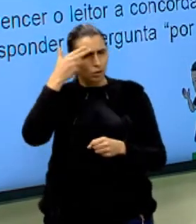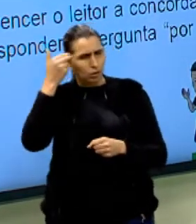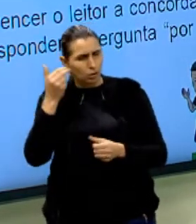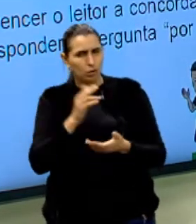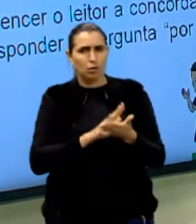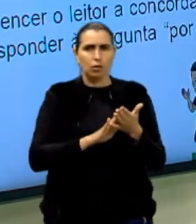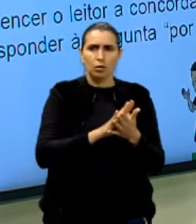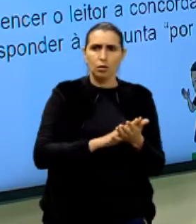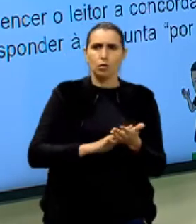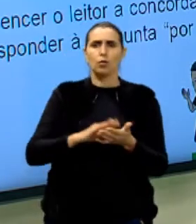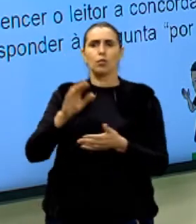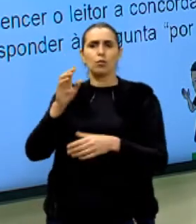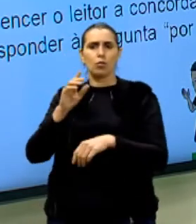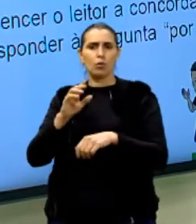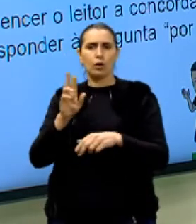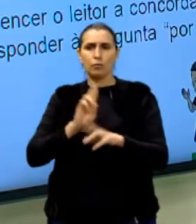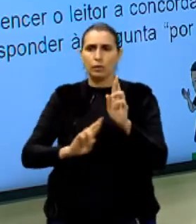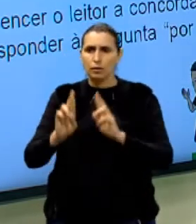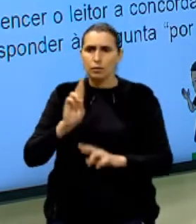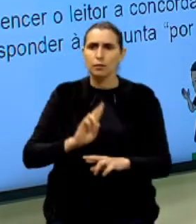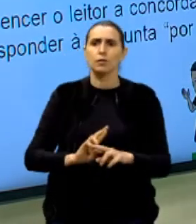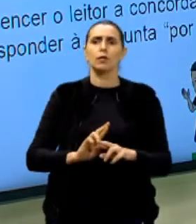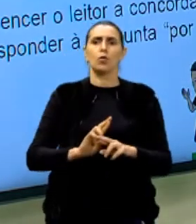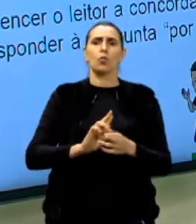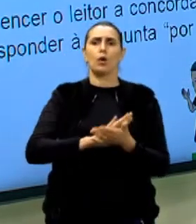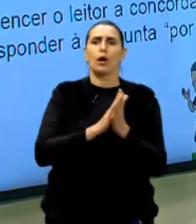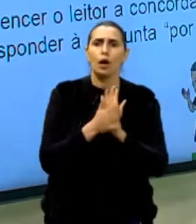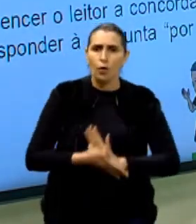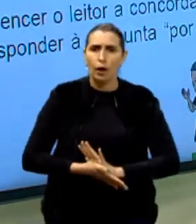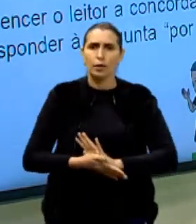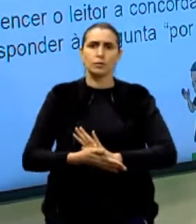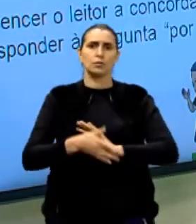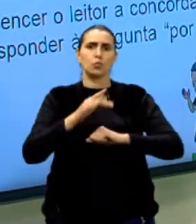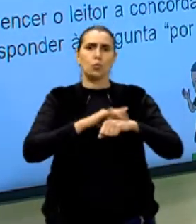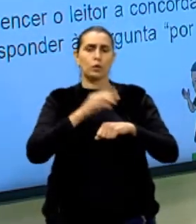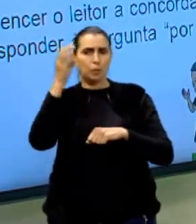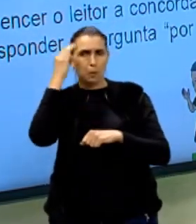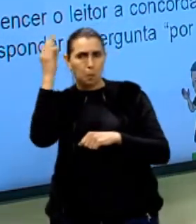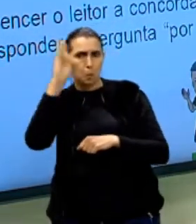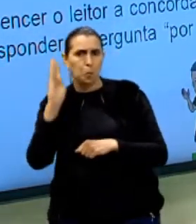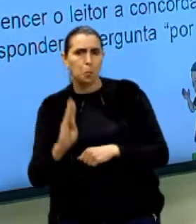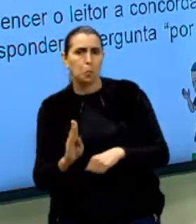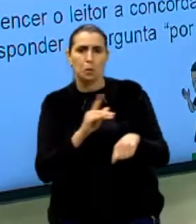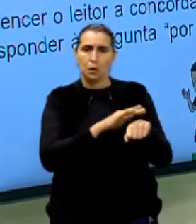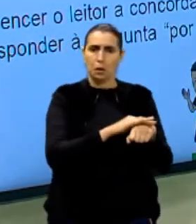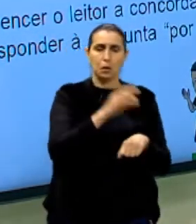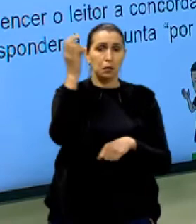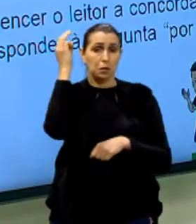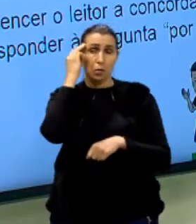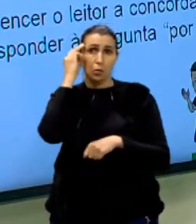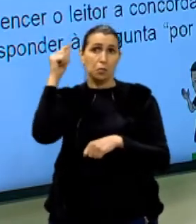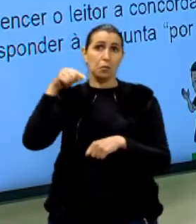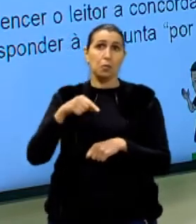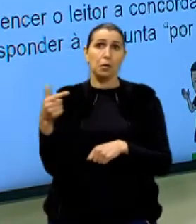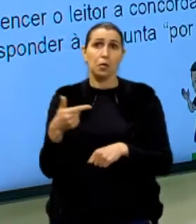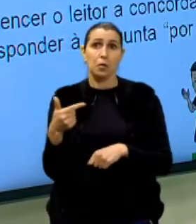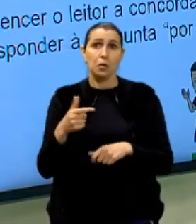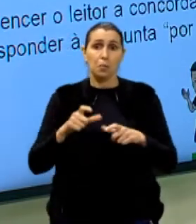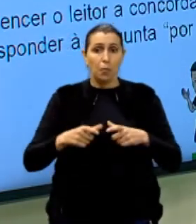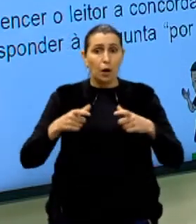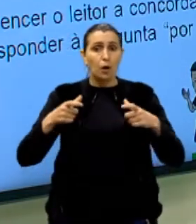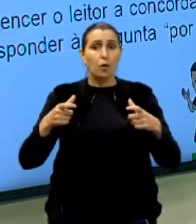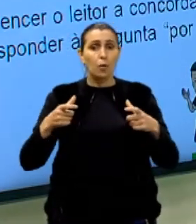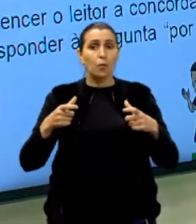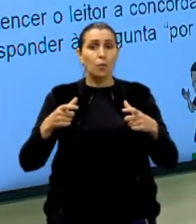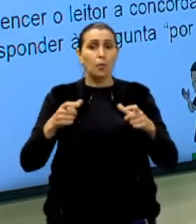associados às doenças mentais no Brasil, que dizia que as doenças mentais são a segunda maior causa